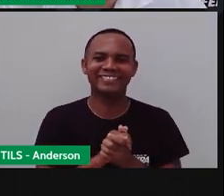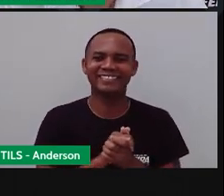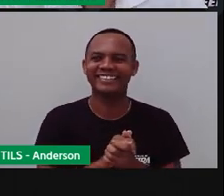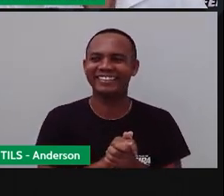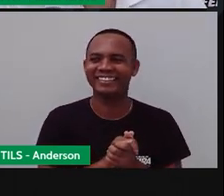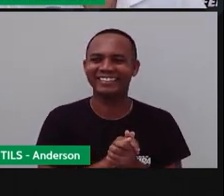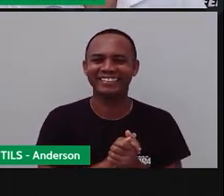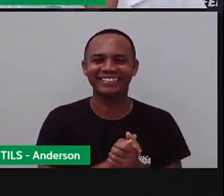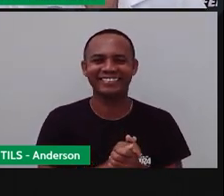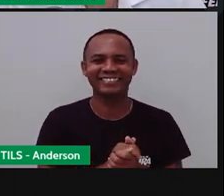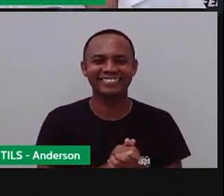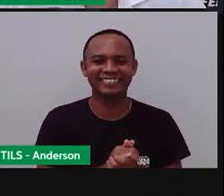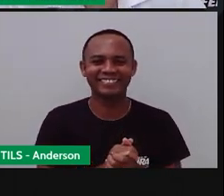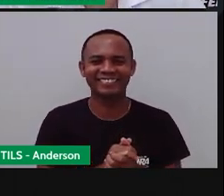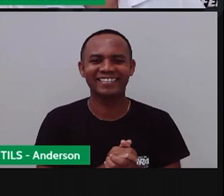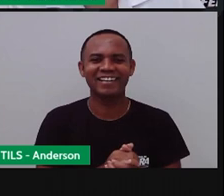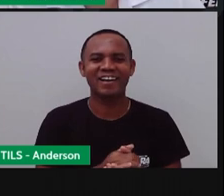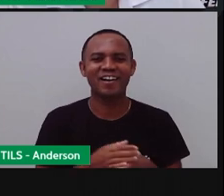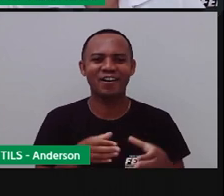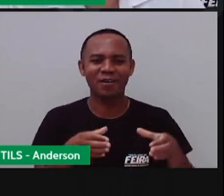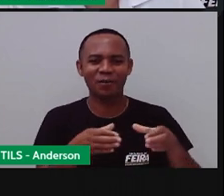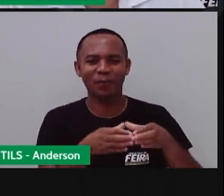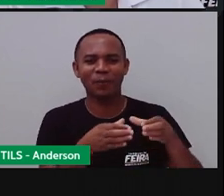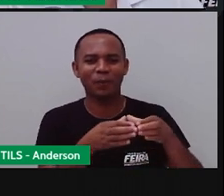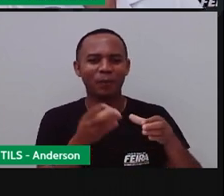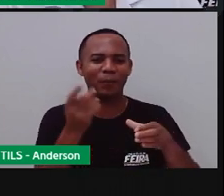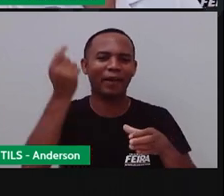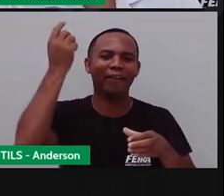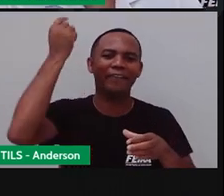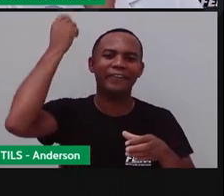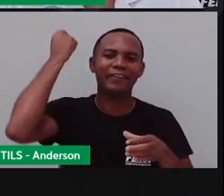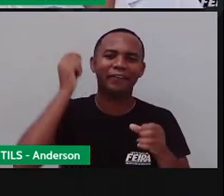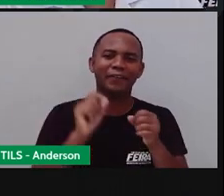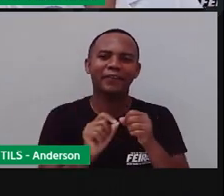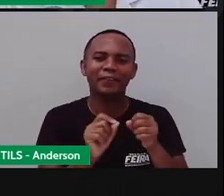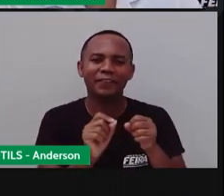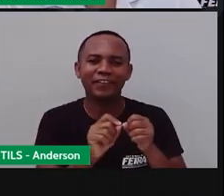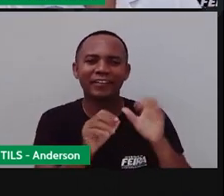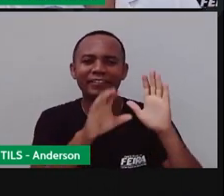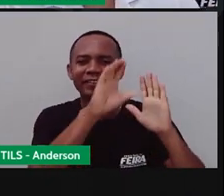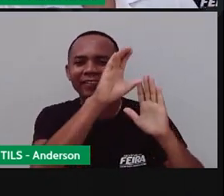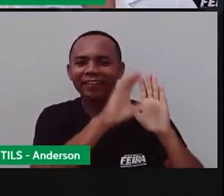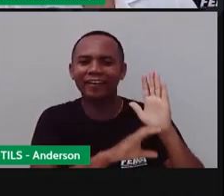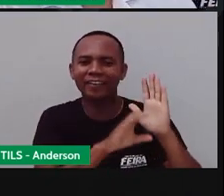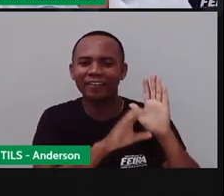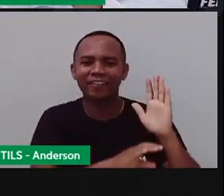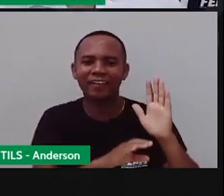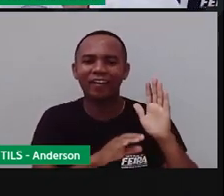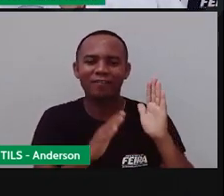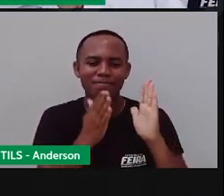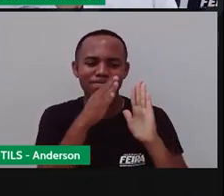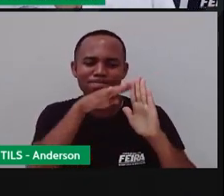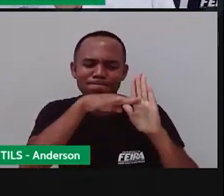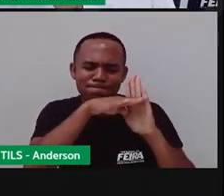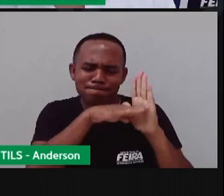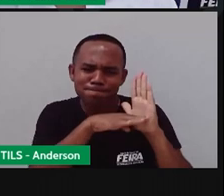a cara. Povos antigos fizeram calendários diferentes e dividiram os anos de forma, o quê?